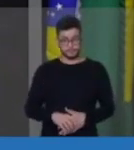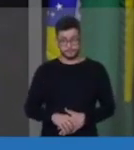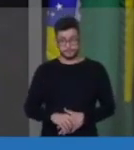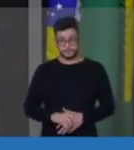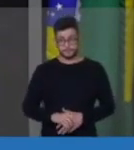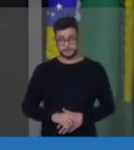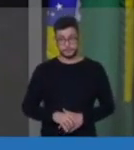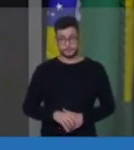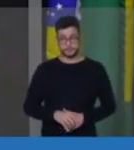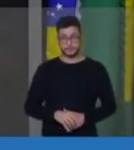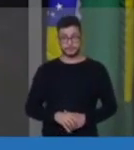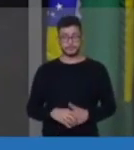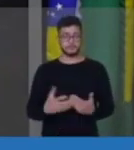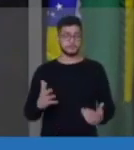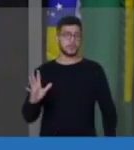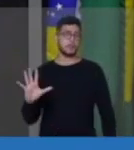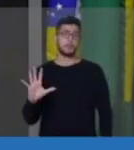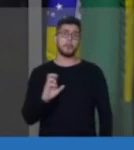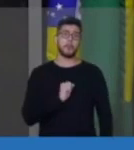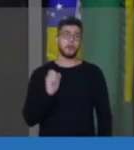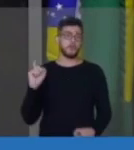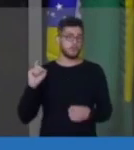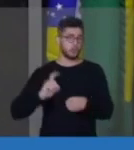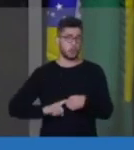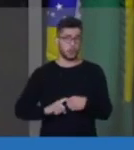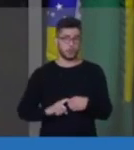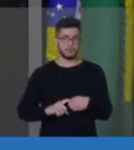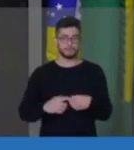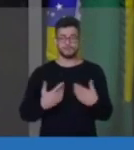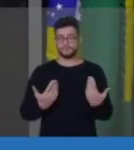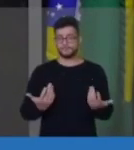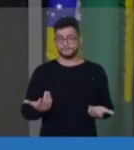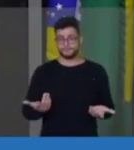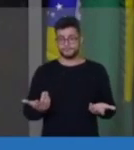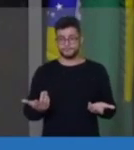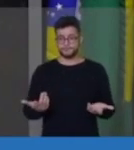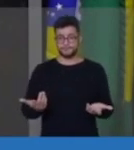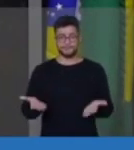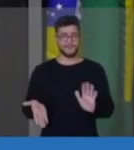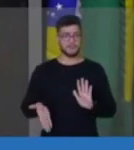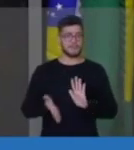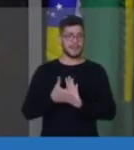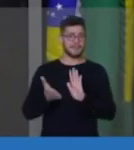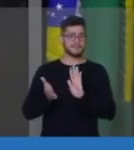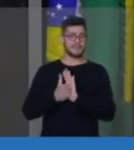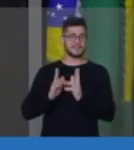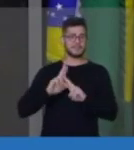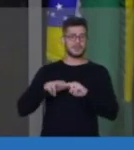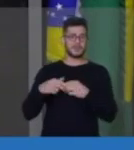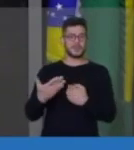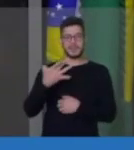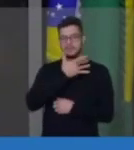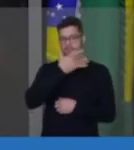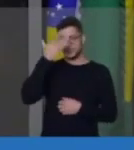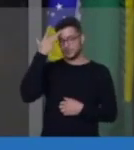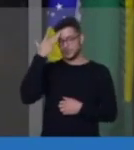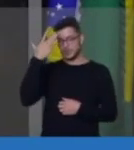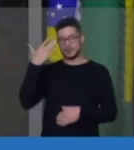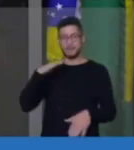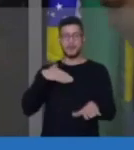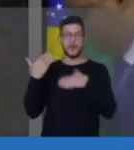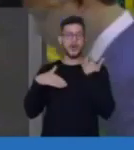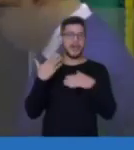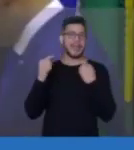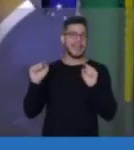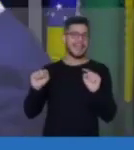O amor voltou comemorando o sangue de civis inocentes ficou claro